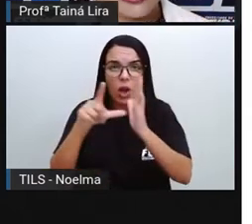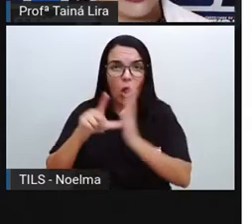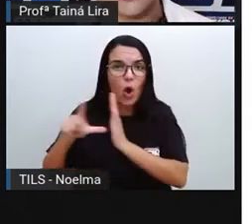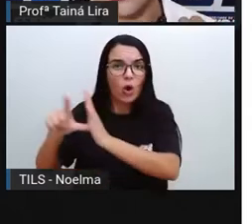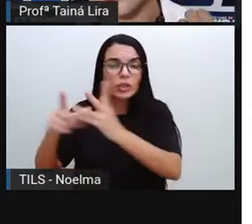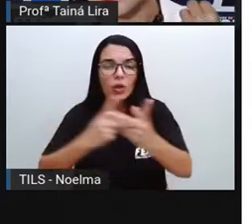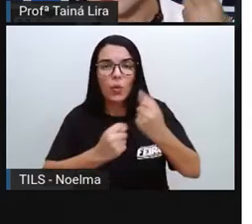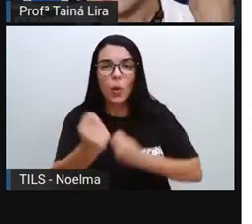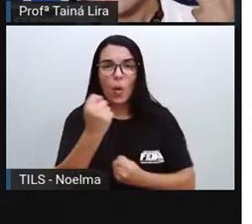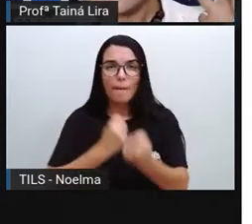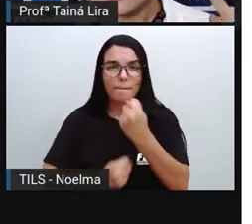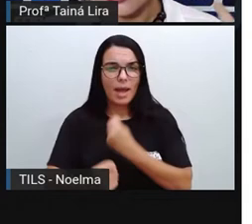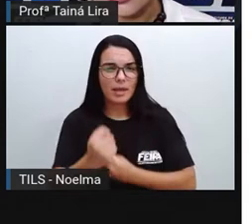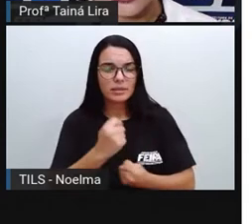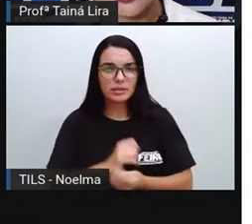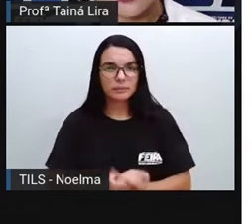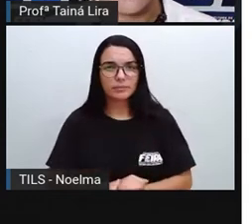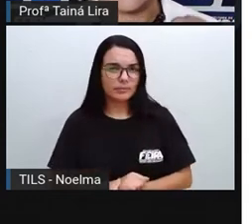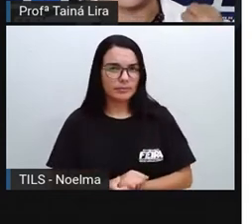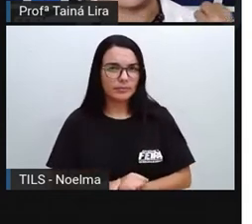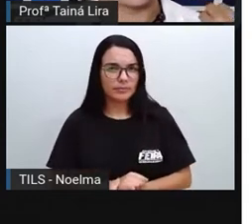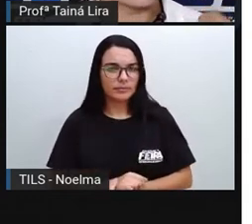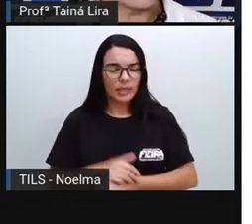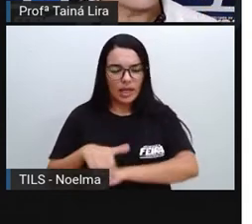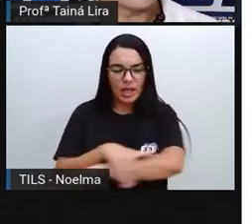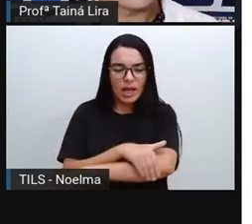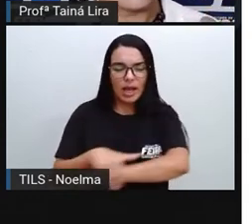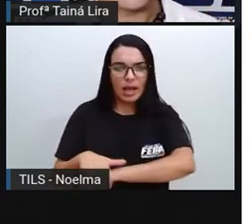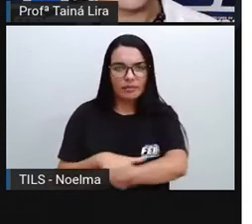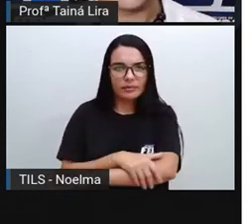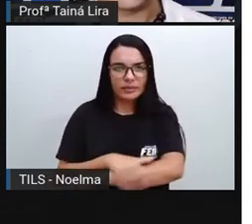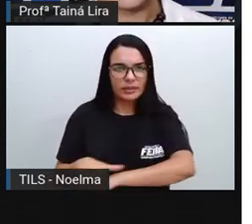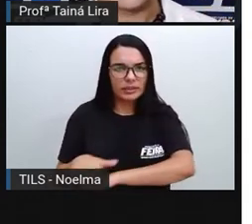importantes, como por exemplo, Senhor dos Passos, né?